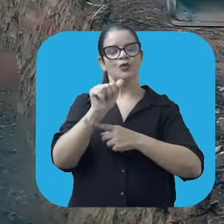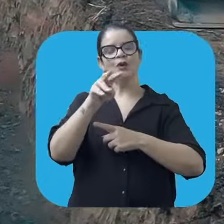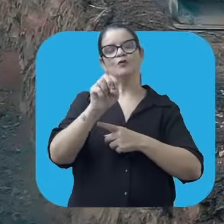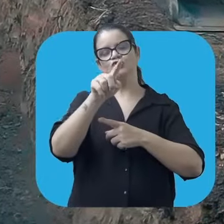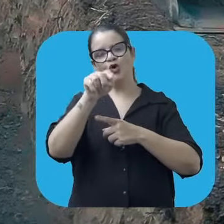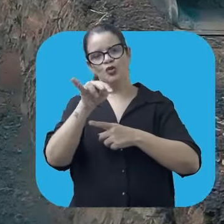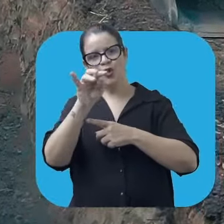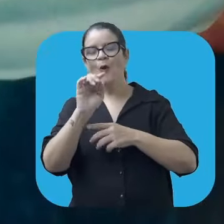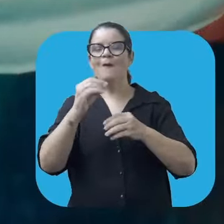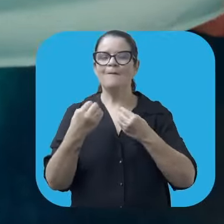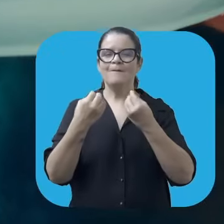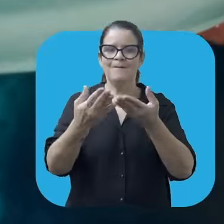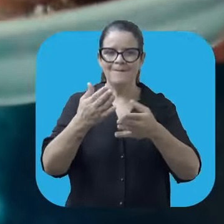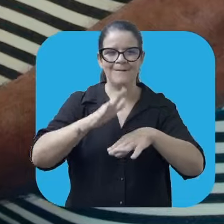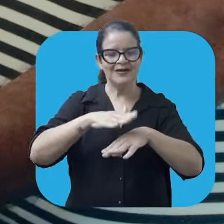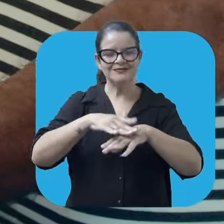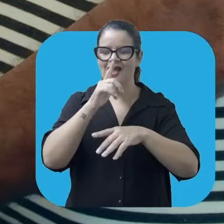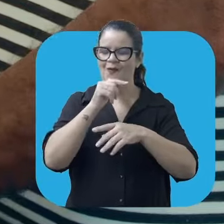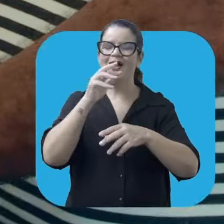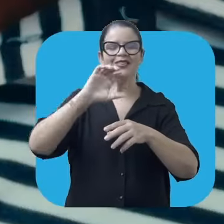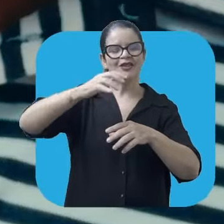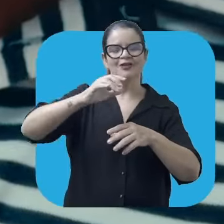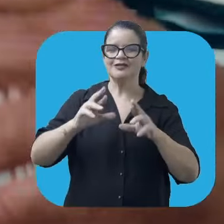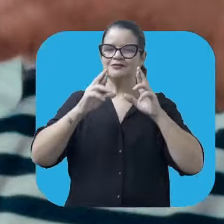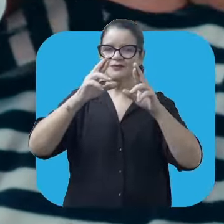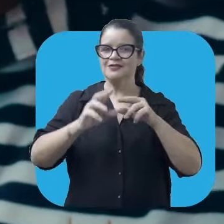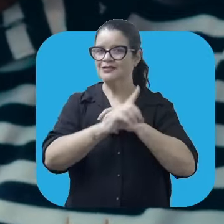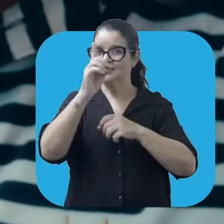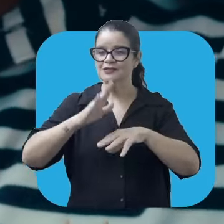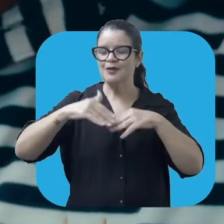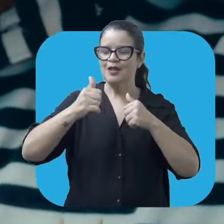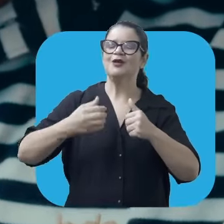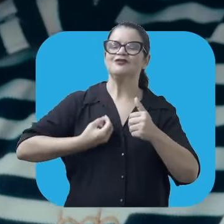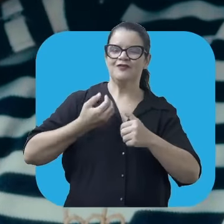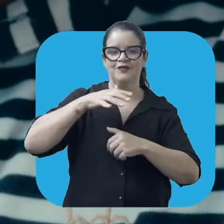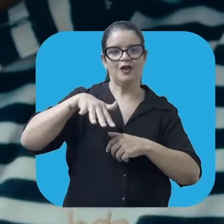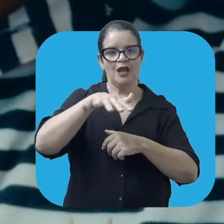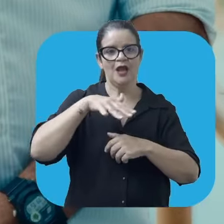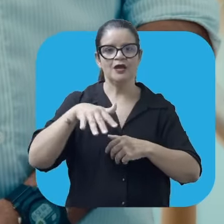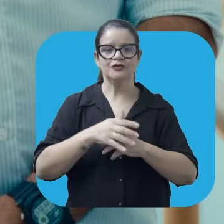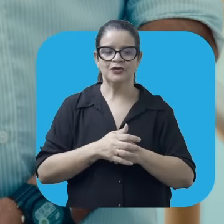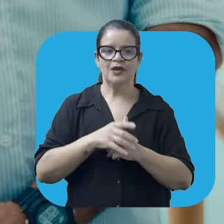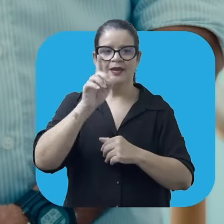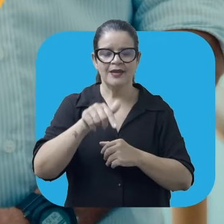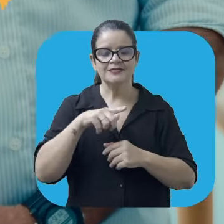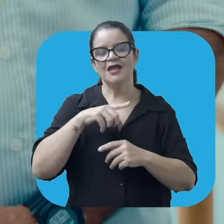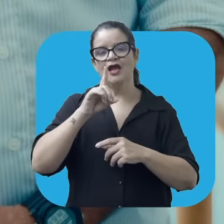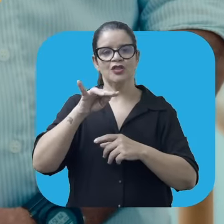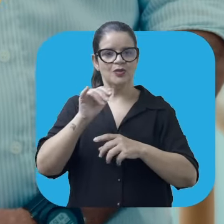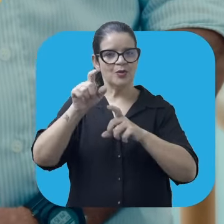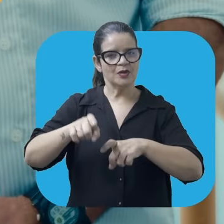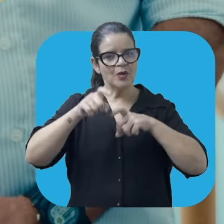com a adutora do Moxotó, trouxe mais água na torneira e esperança de dias melhores para quem vive na região. Com a